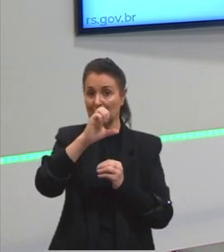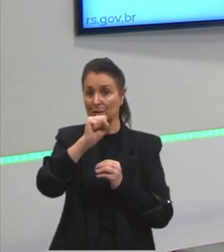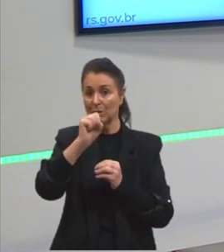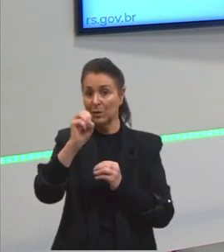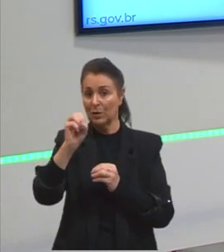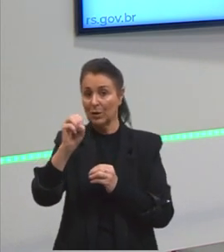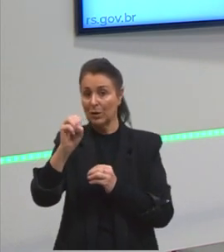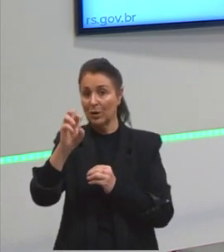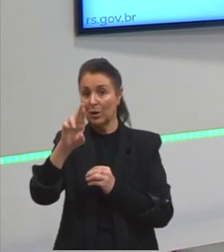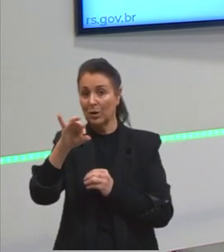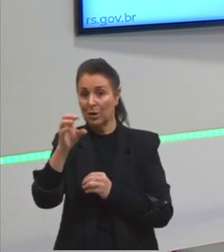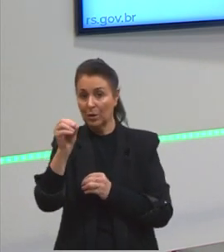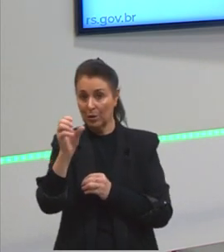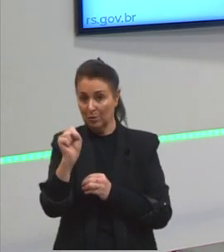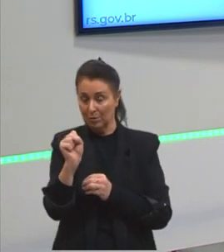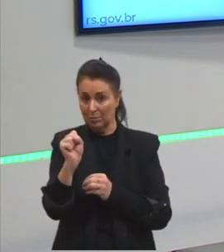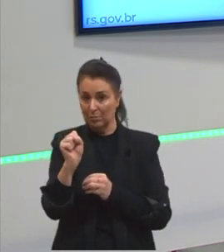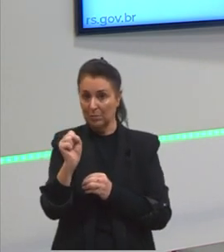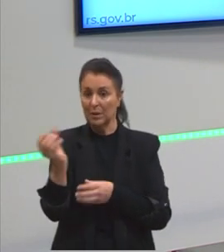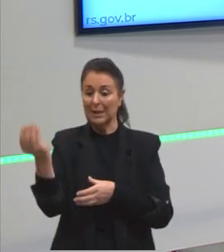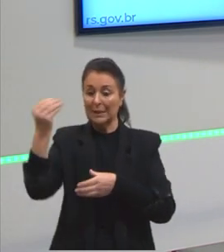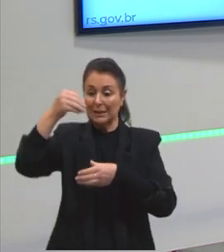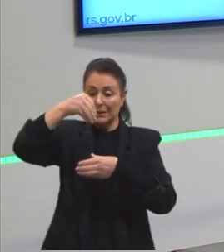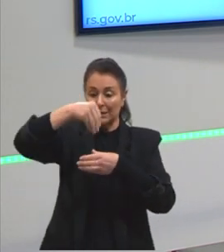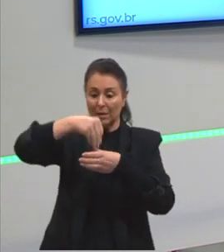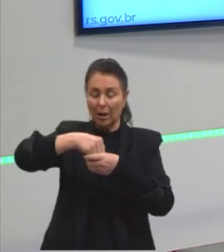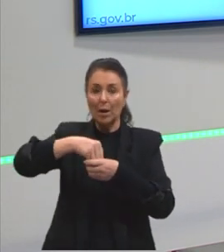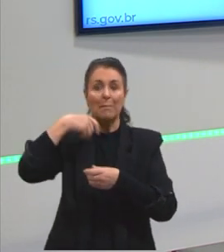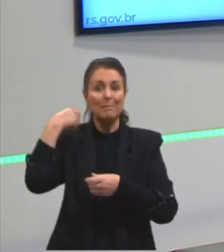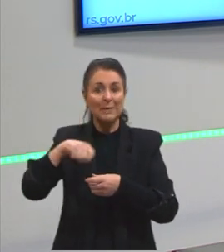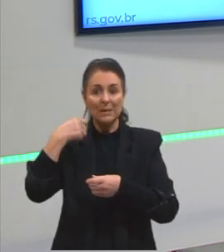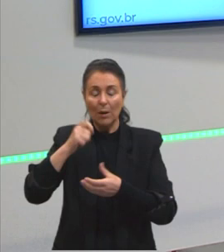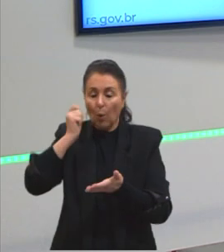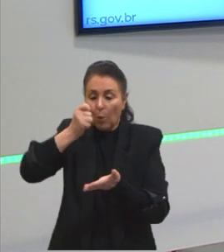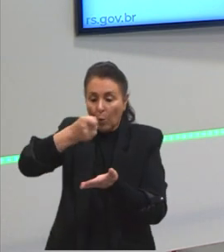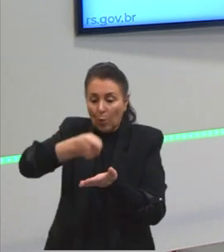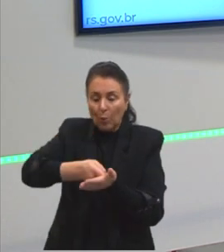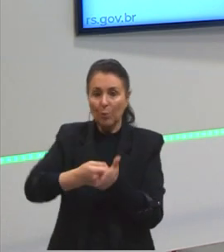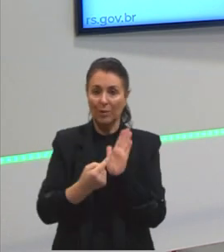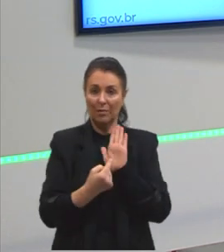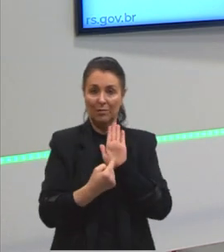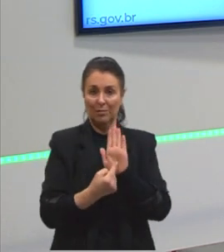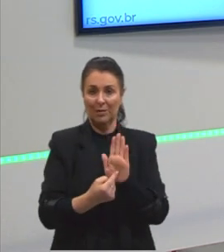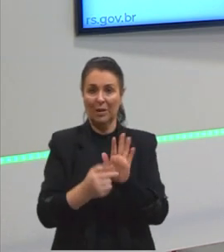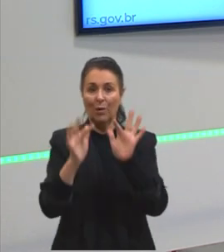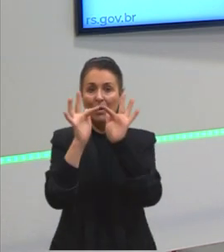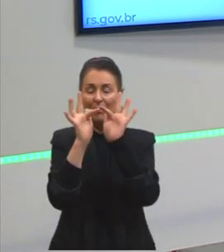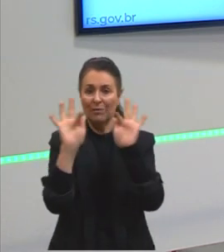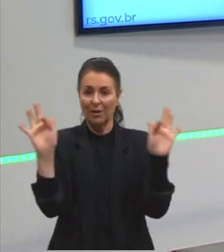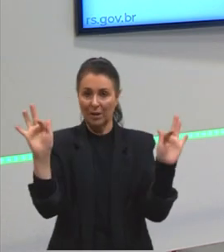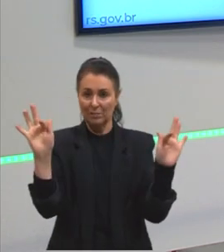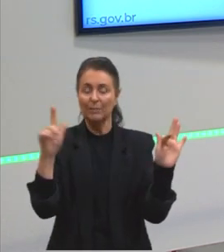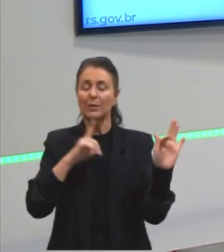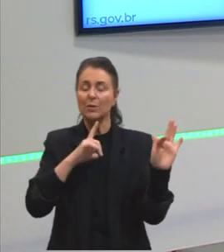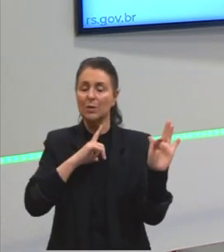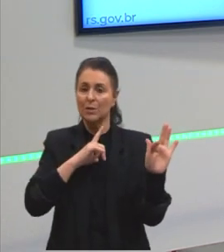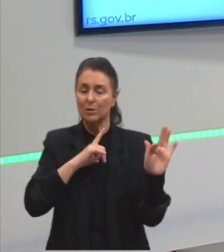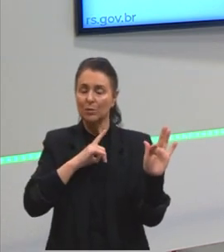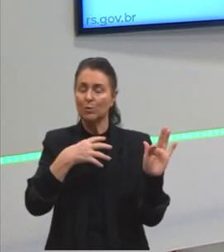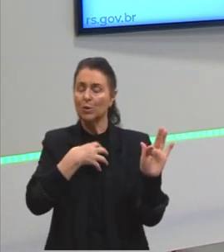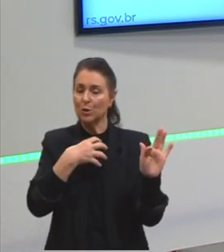Integrante é aquilo que precisa aparecer. Então, para que a frase possua sentido completo,